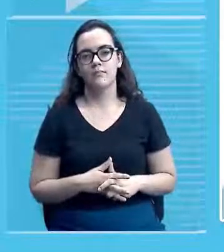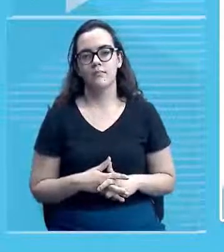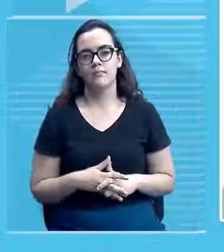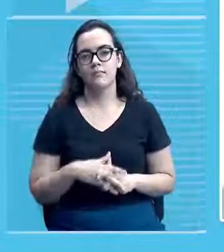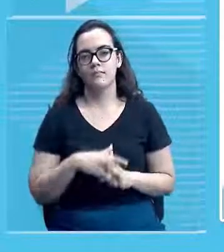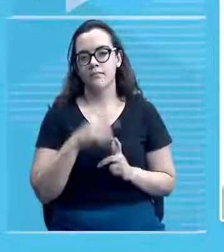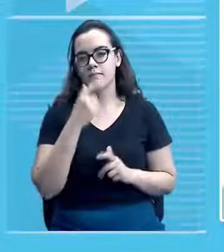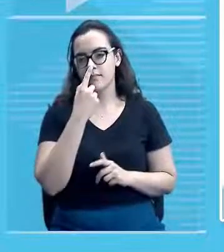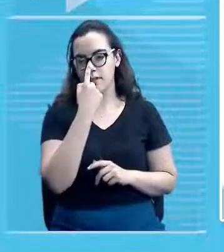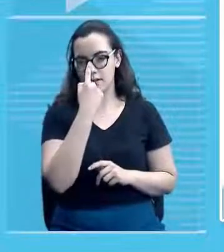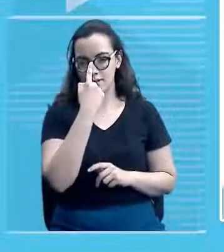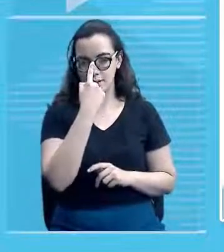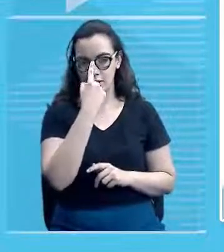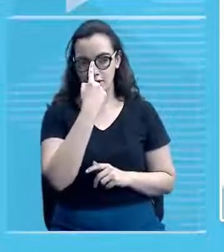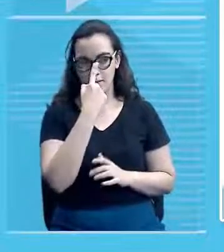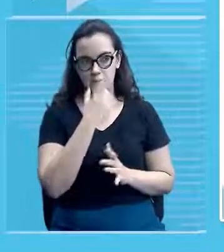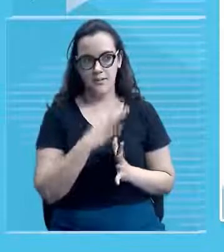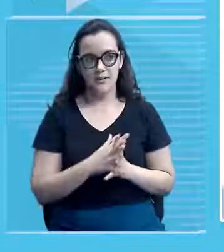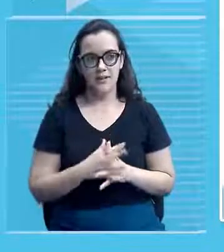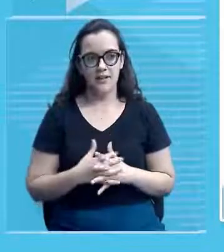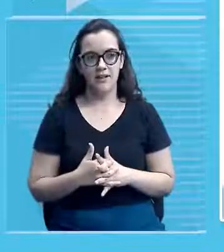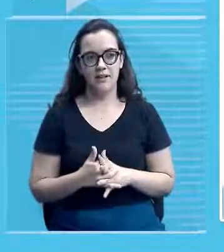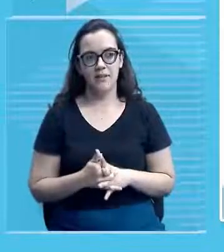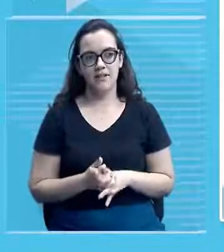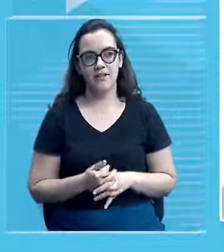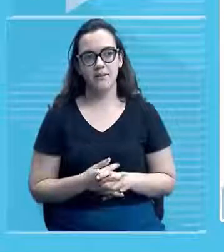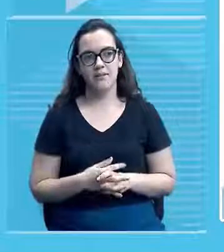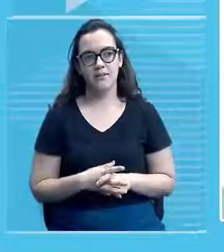Tudo tranquilo? Tudo tranquilo?